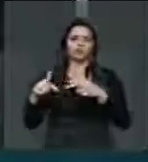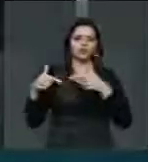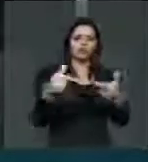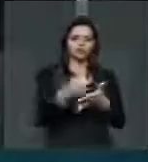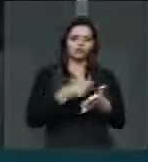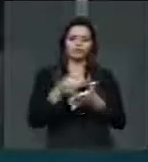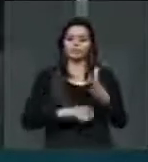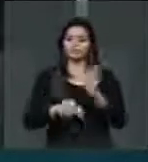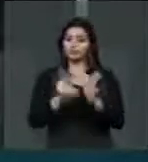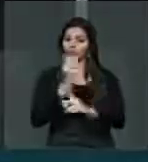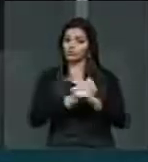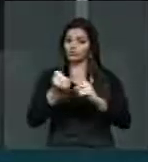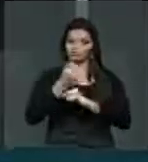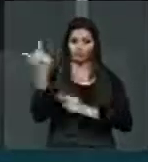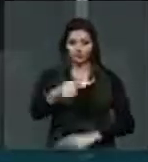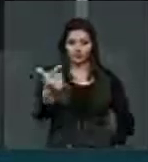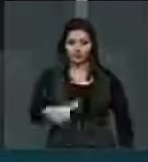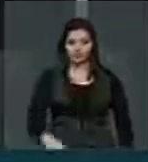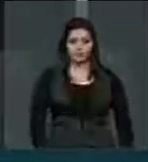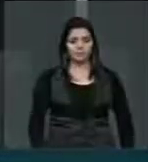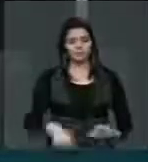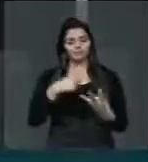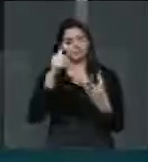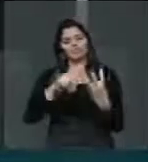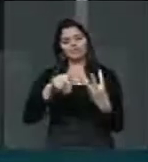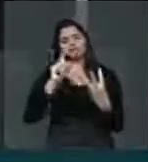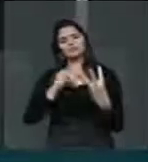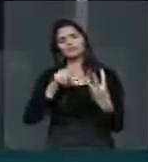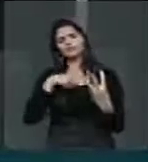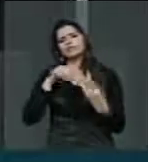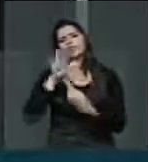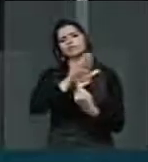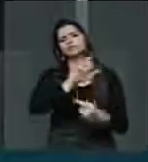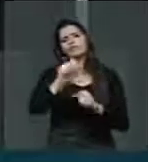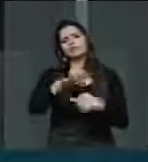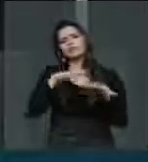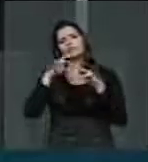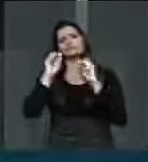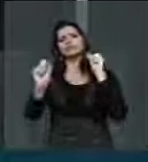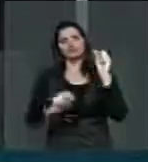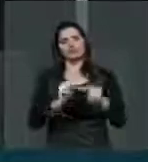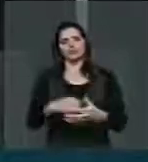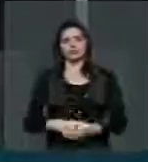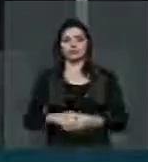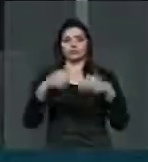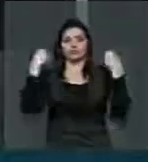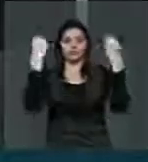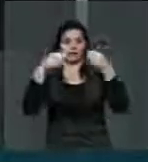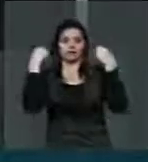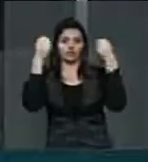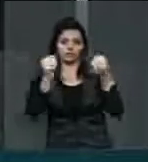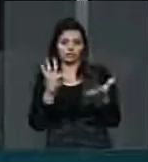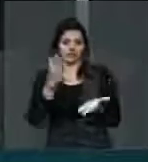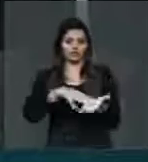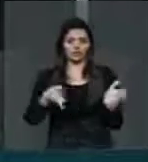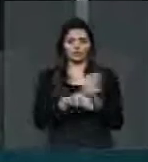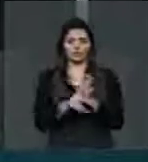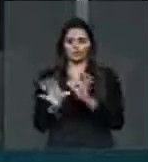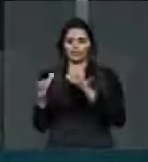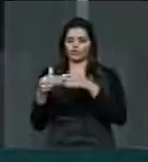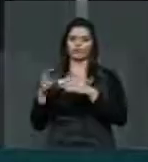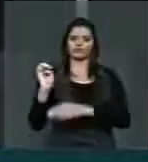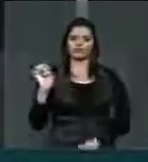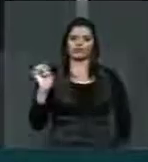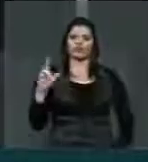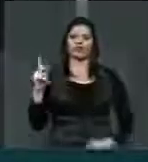lutas sociais. A terceira indicação, boa parte dos militantes de esquerda